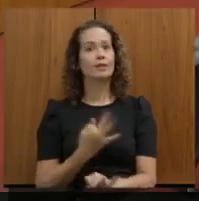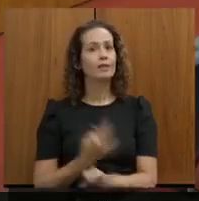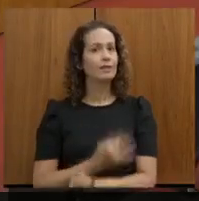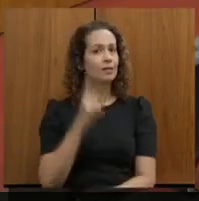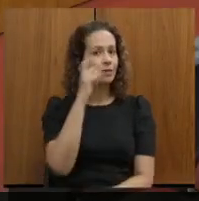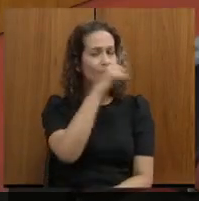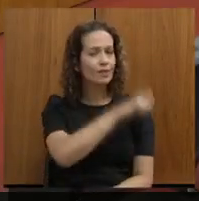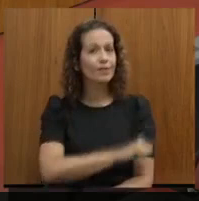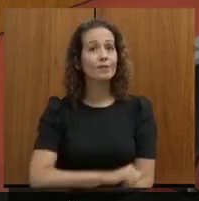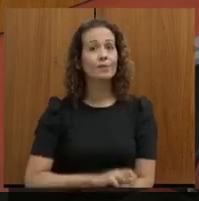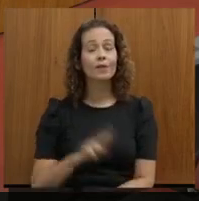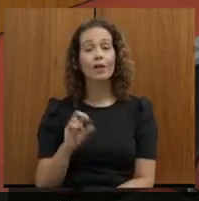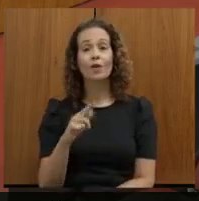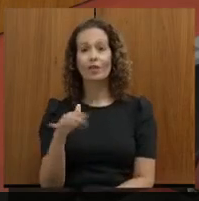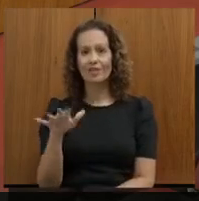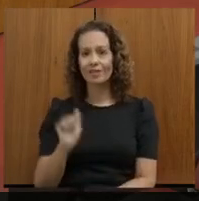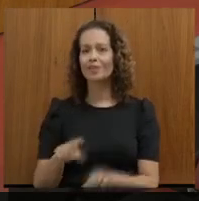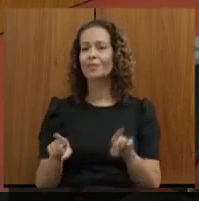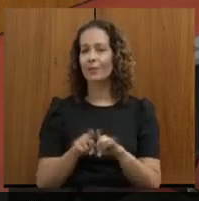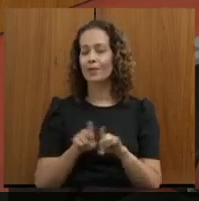Rosângela também que é o trem noturno.